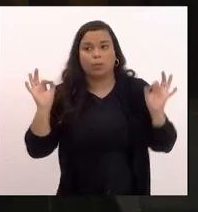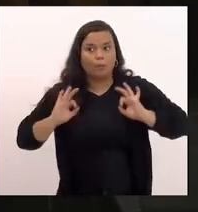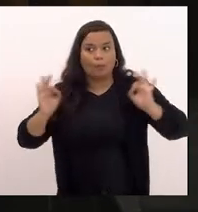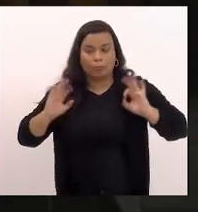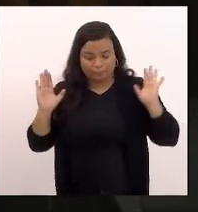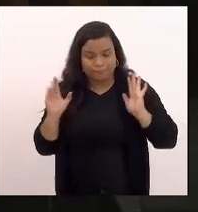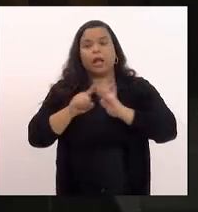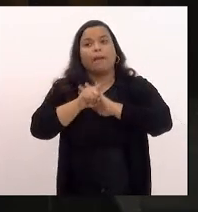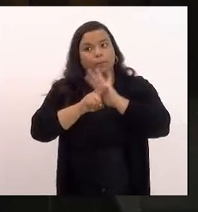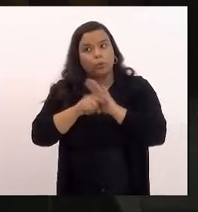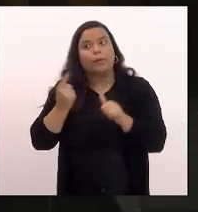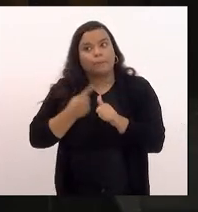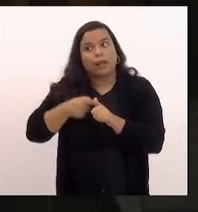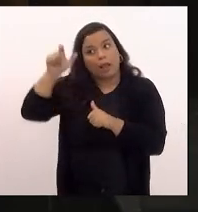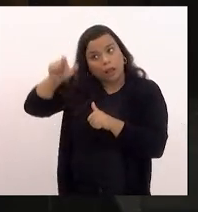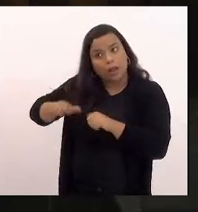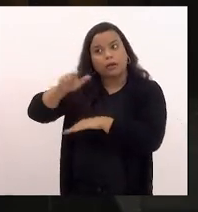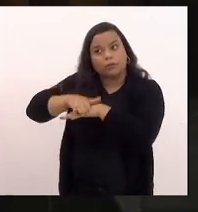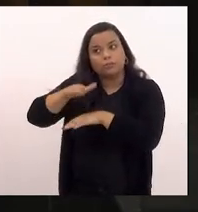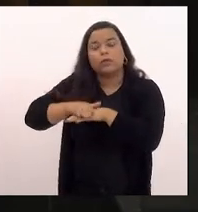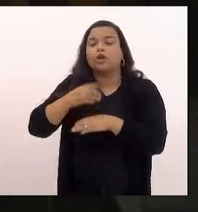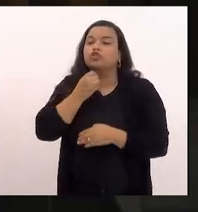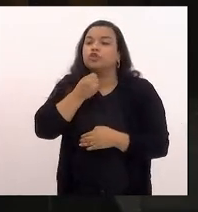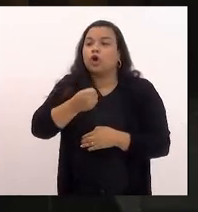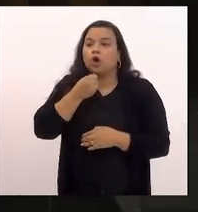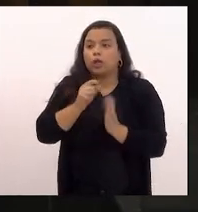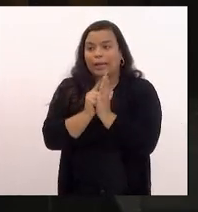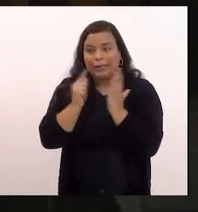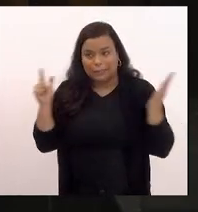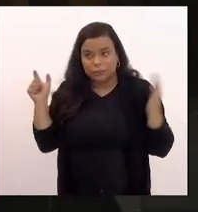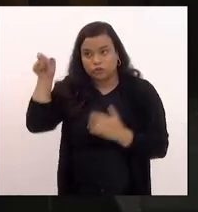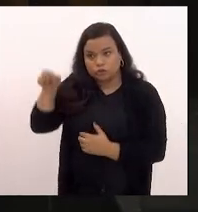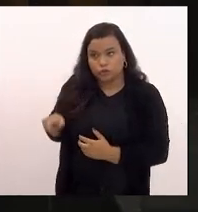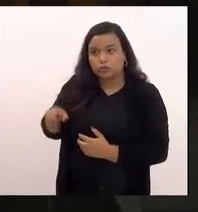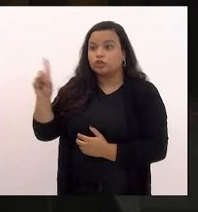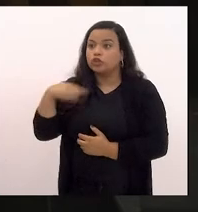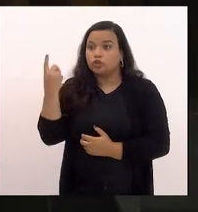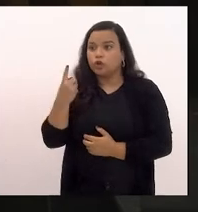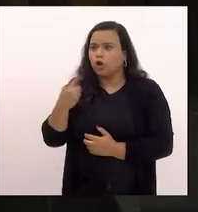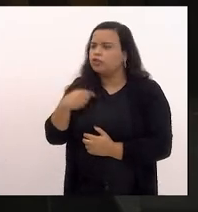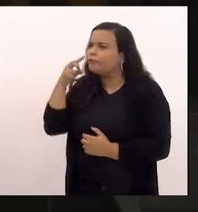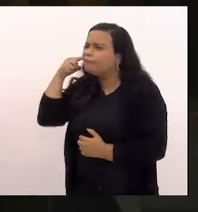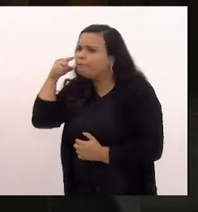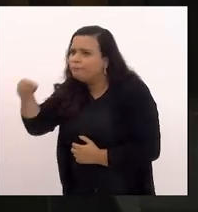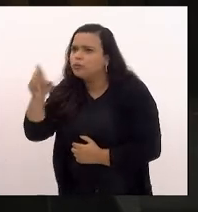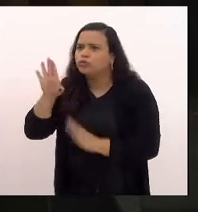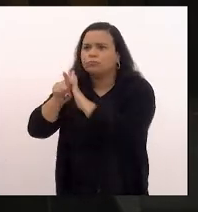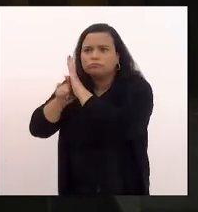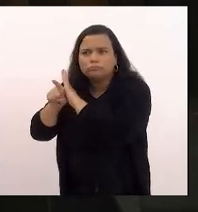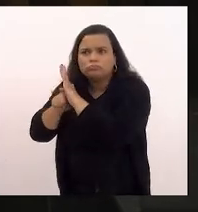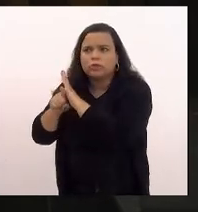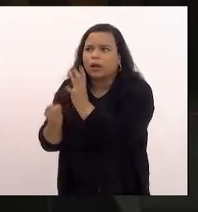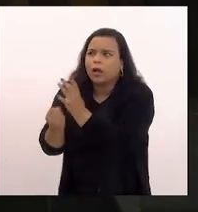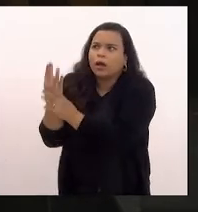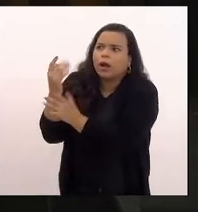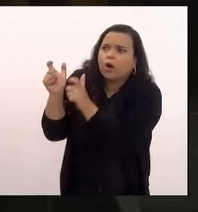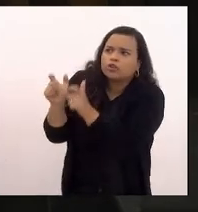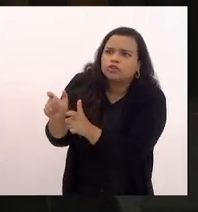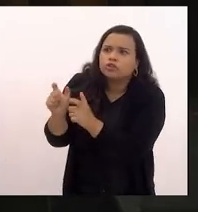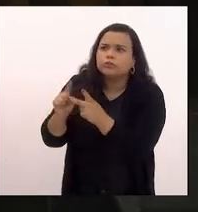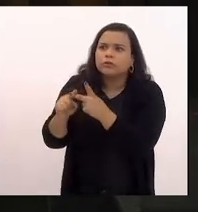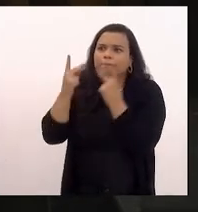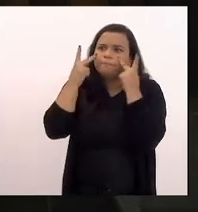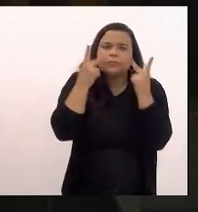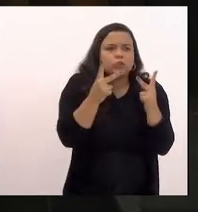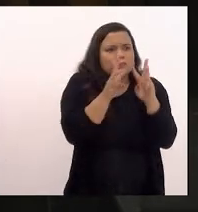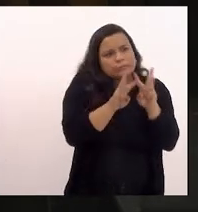apuração feita pelo jornalista a gente bateu a fonte bateu a licitação bateu a compra visitou o site